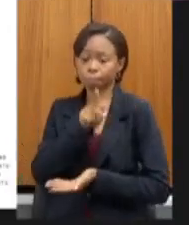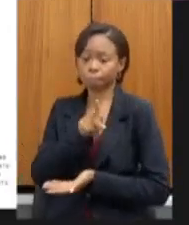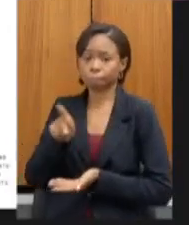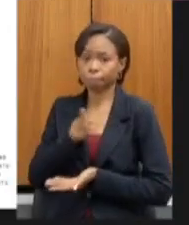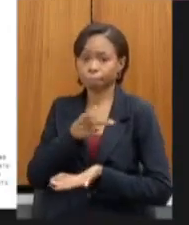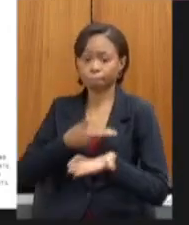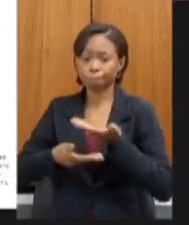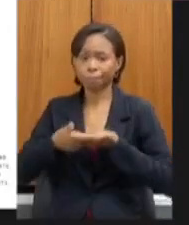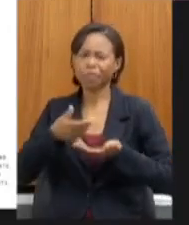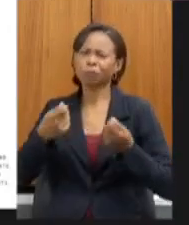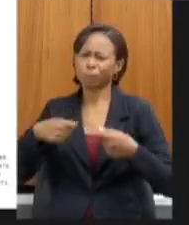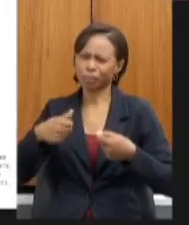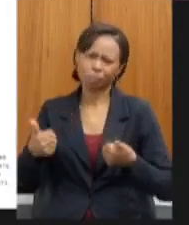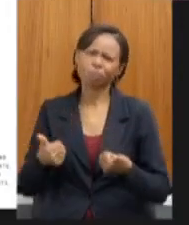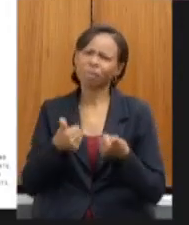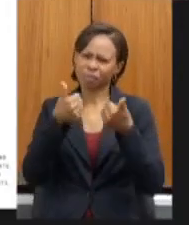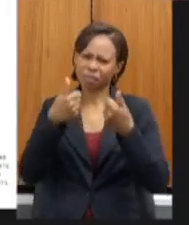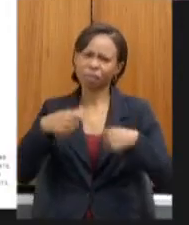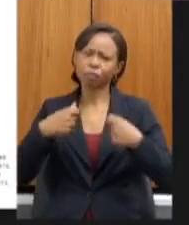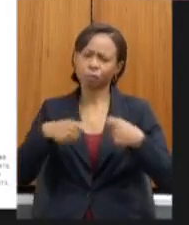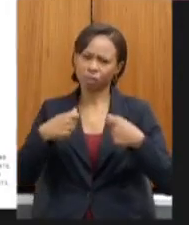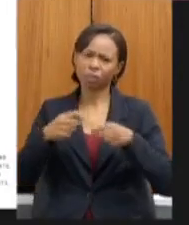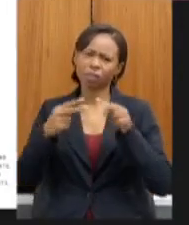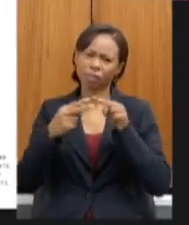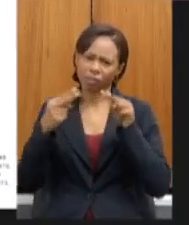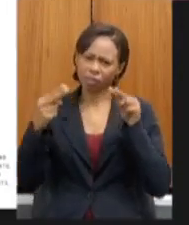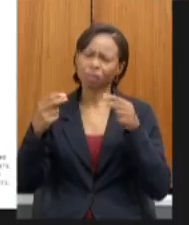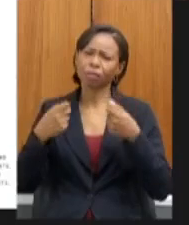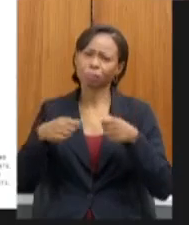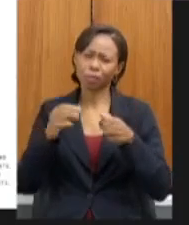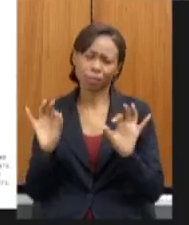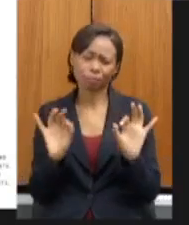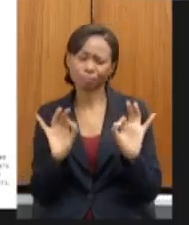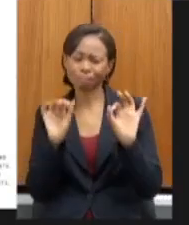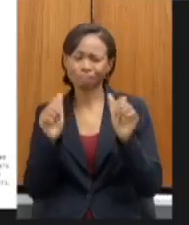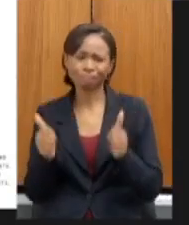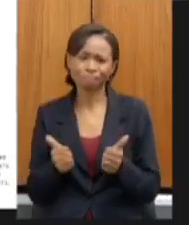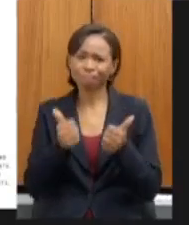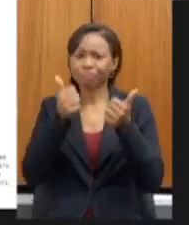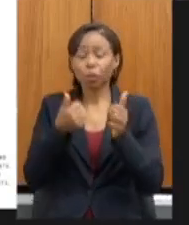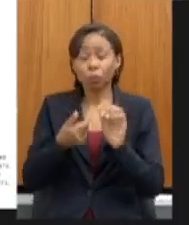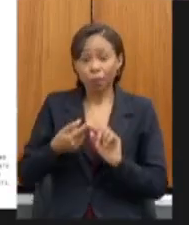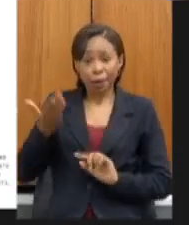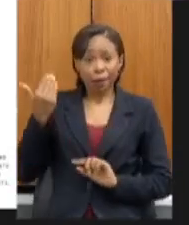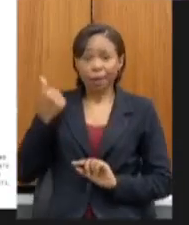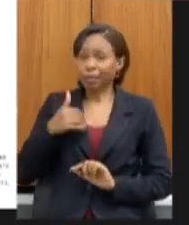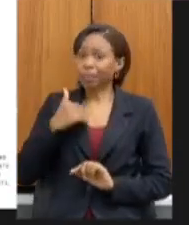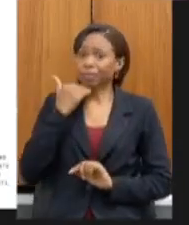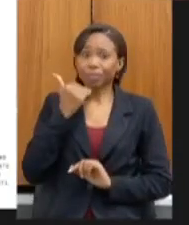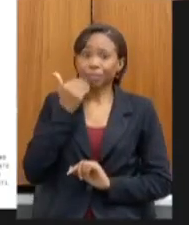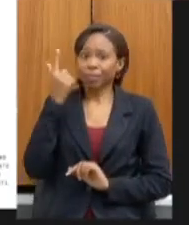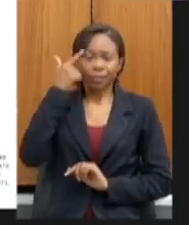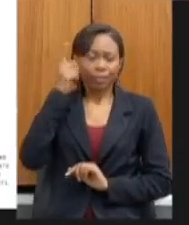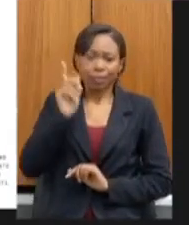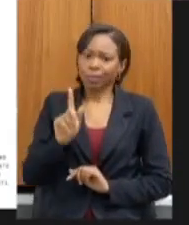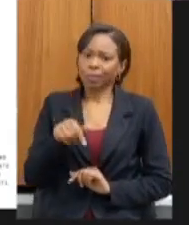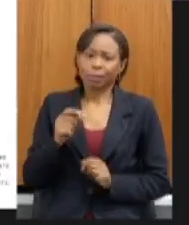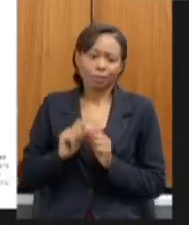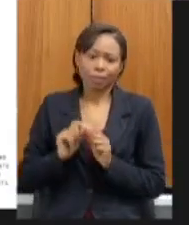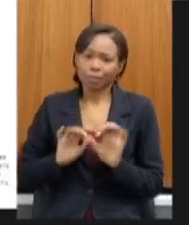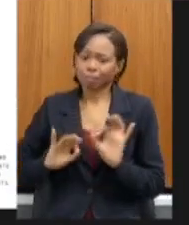esse processo de interação virtual tudo isso eram pontos que a gente ninguém sabia fazer e que isso vem sendo